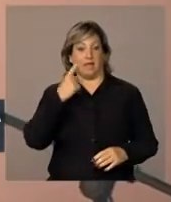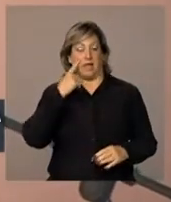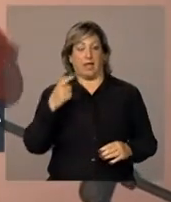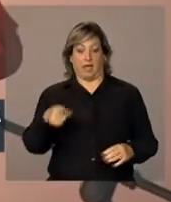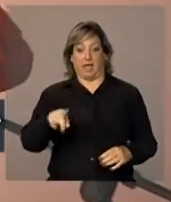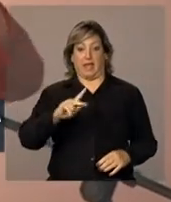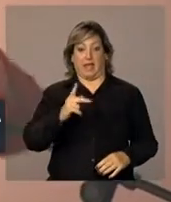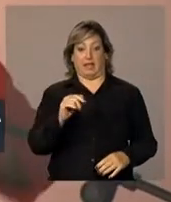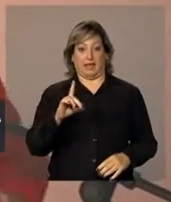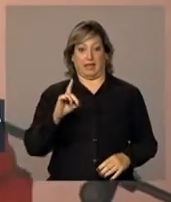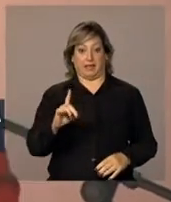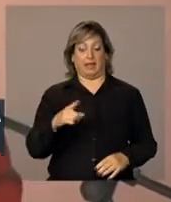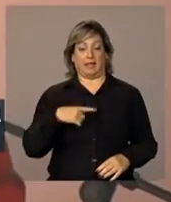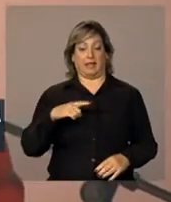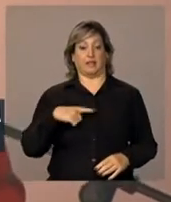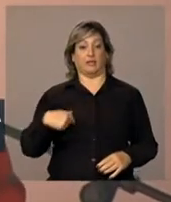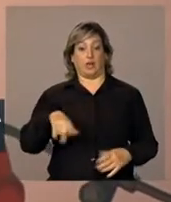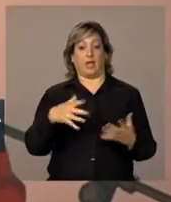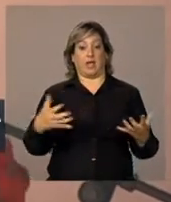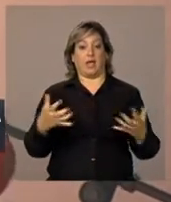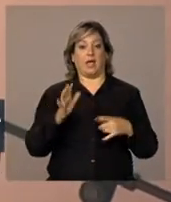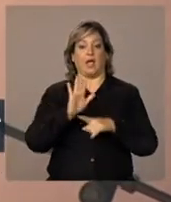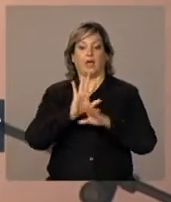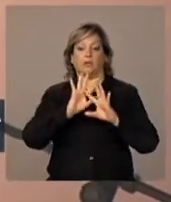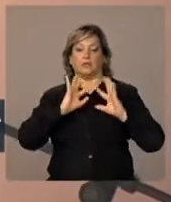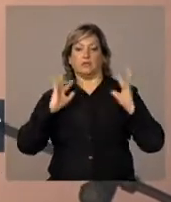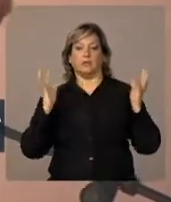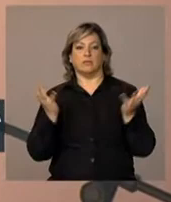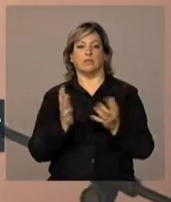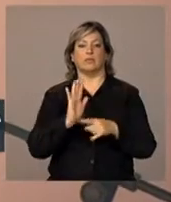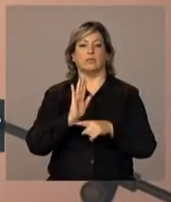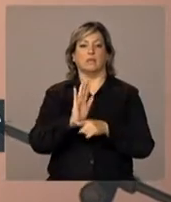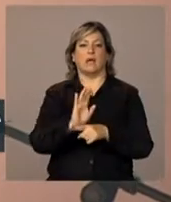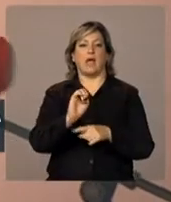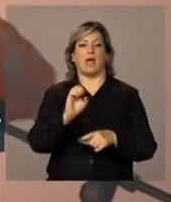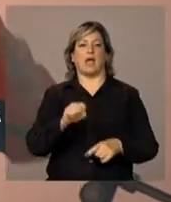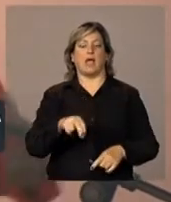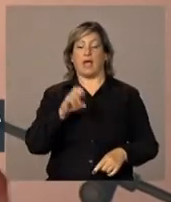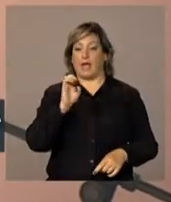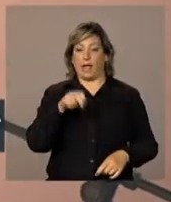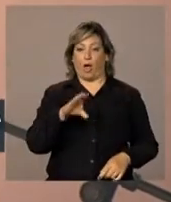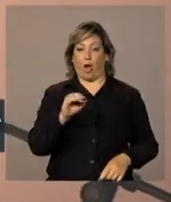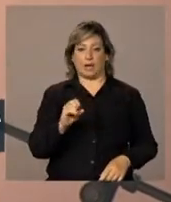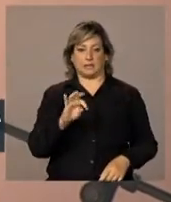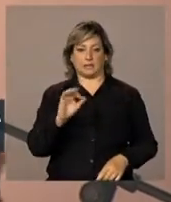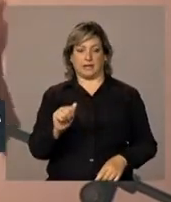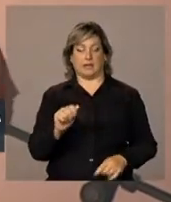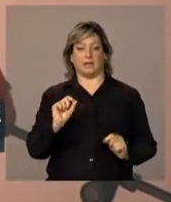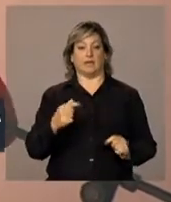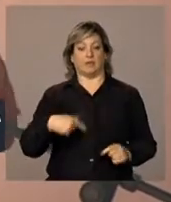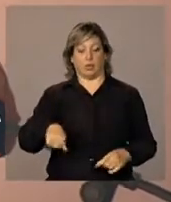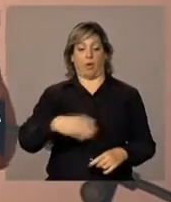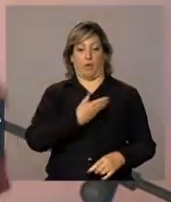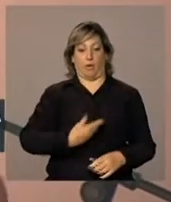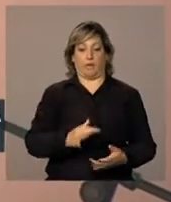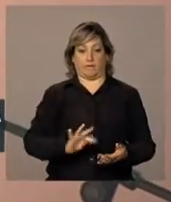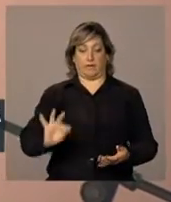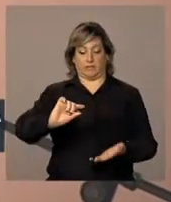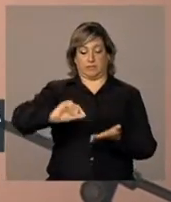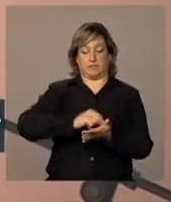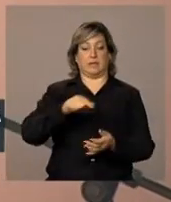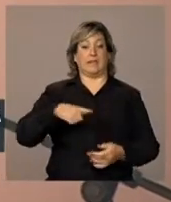queremos proteção das encostas. O governo federal está assinando hoje aqui proteção para três